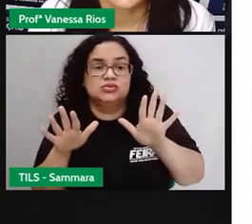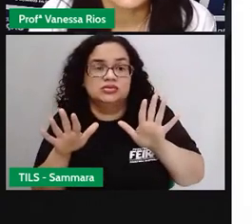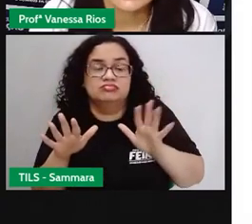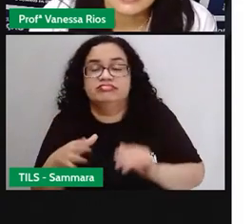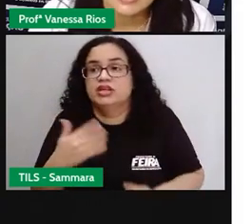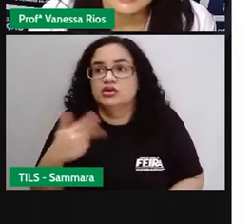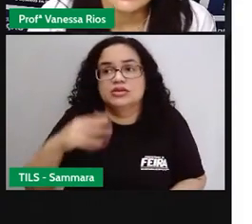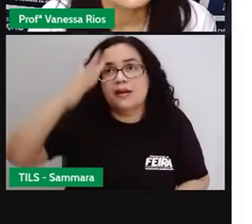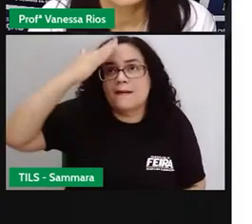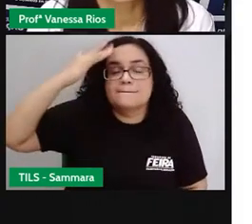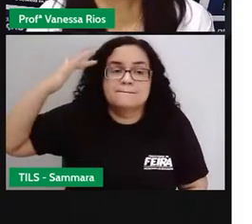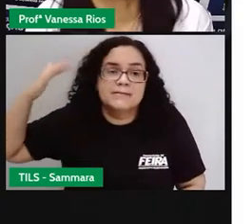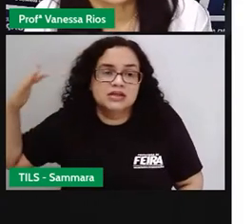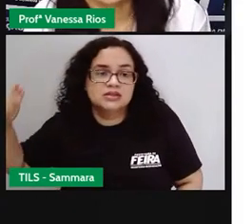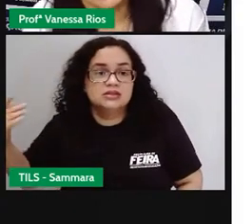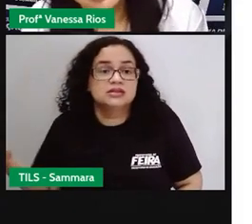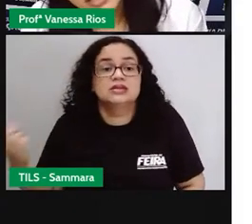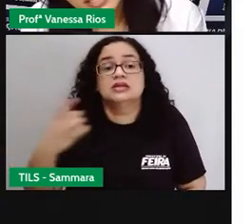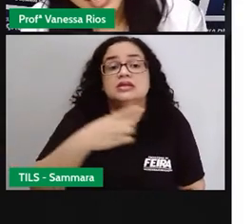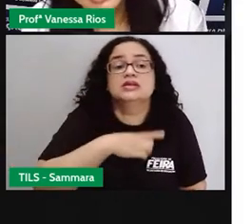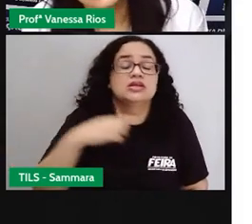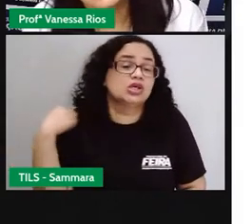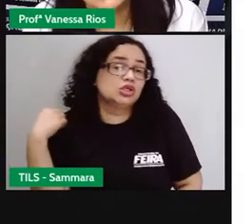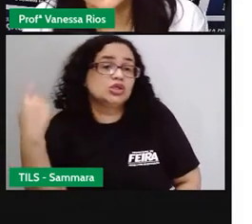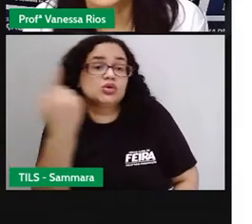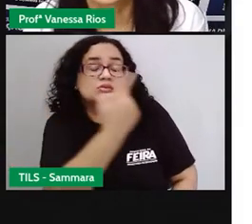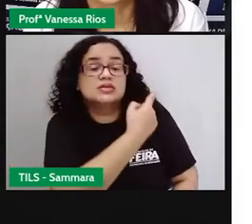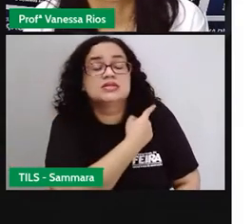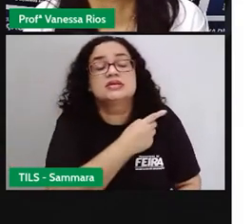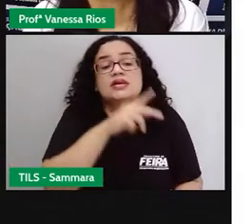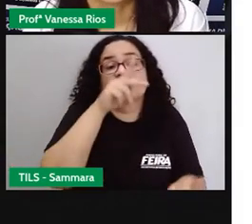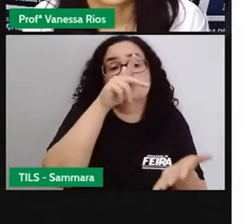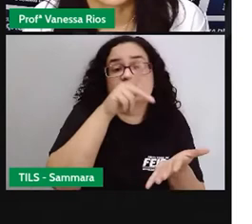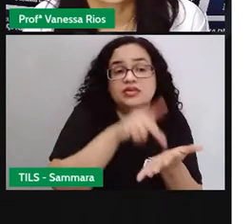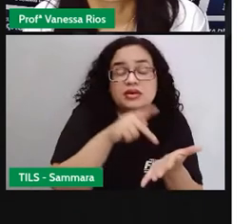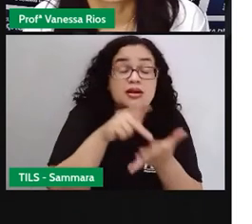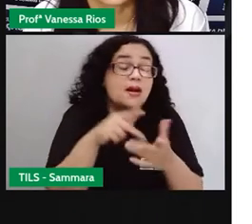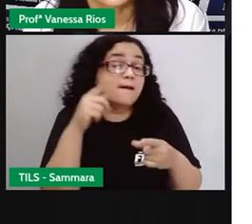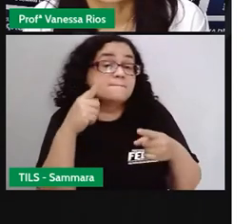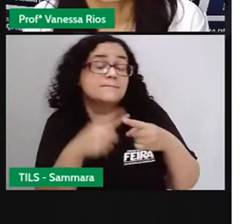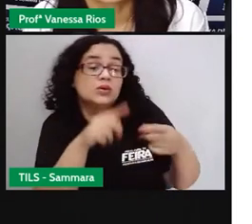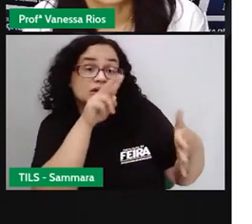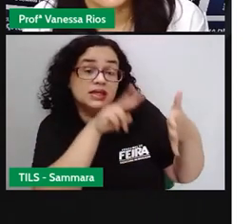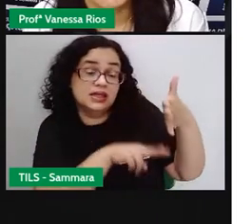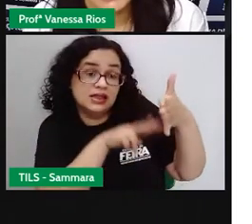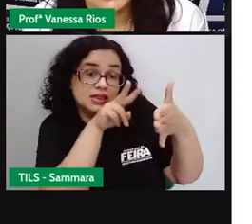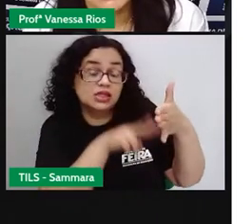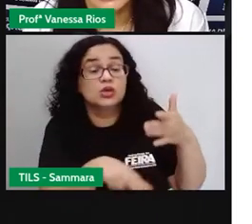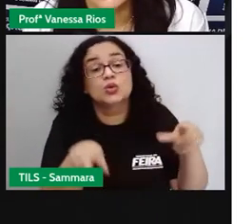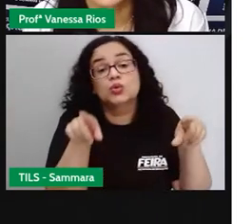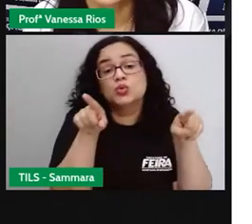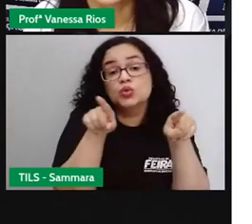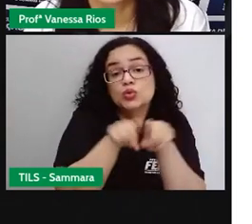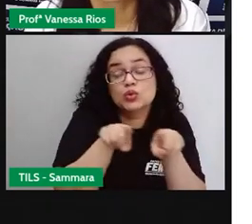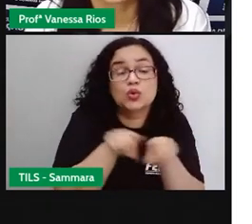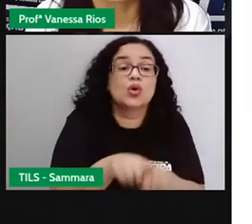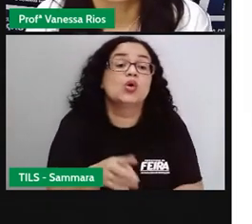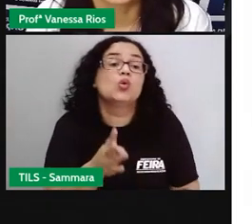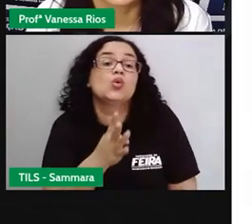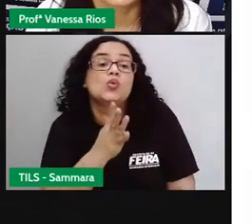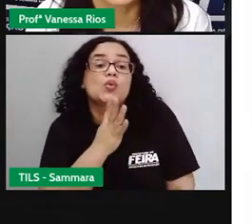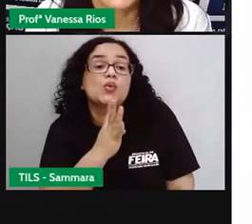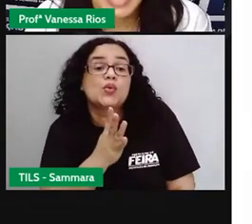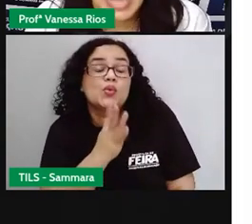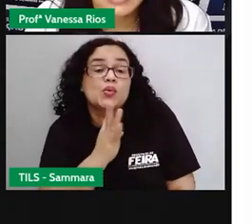irreais, e também nos traz para a nossa realidade, porque a leitura, ela também faz com que a gente conheça